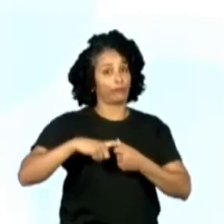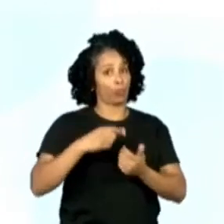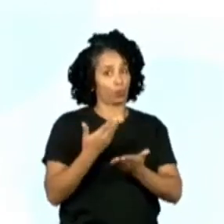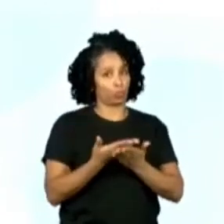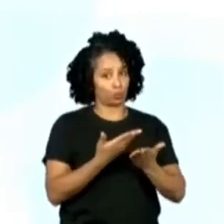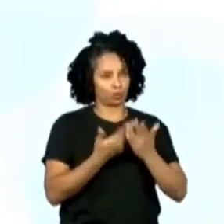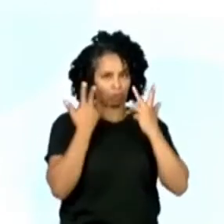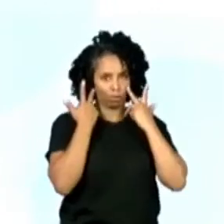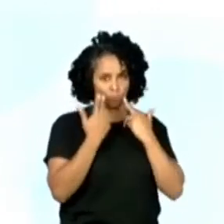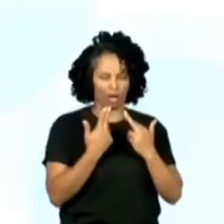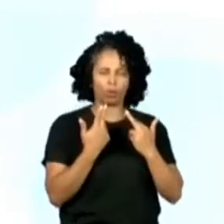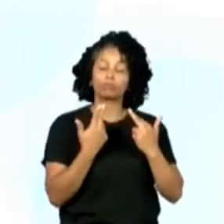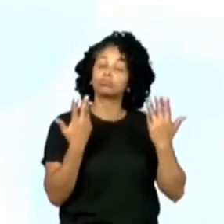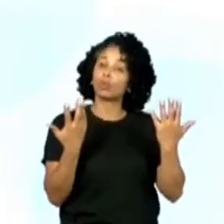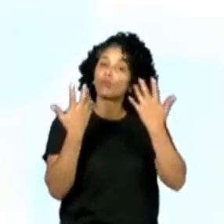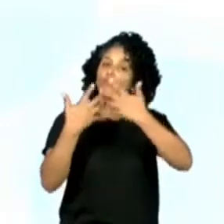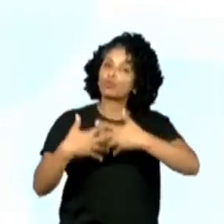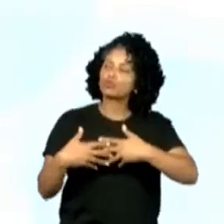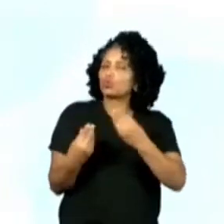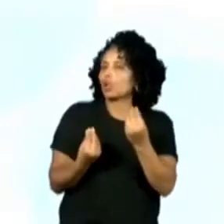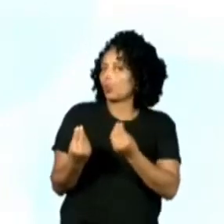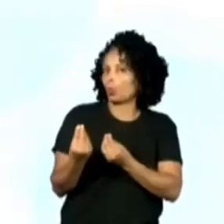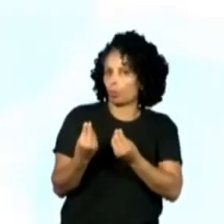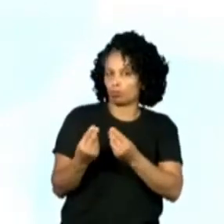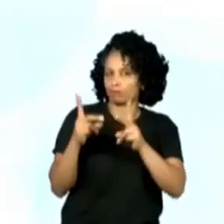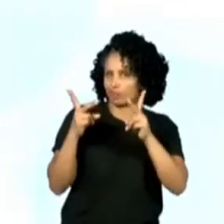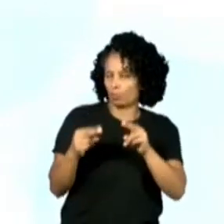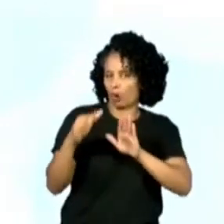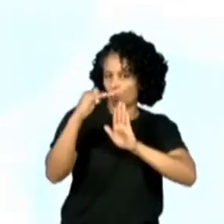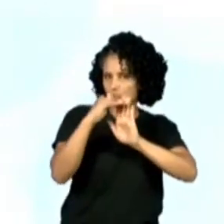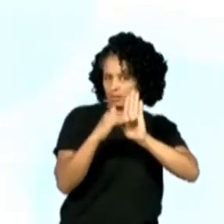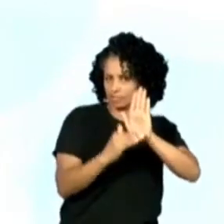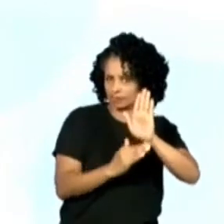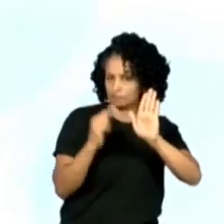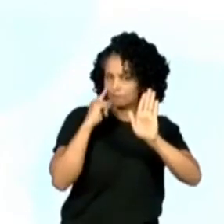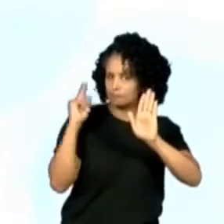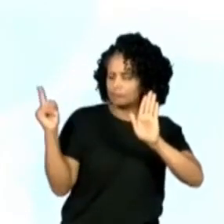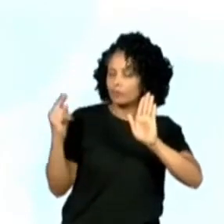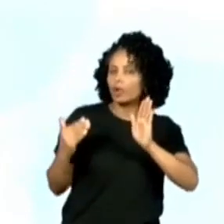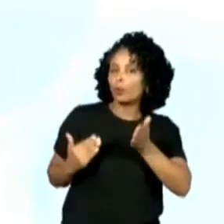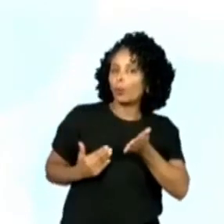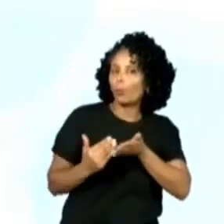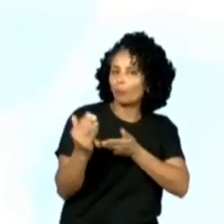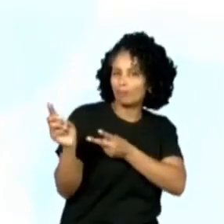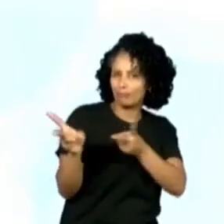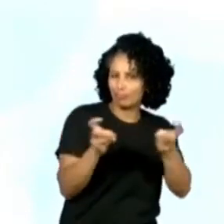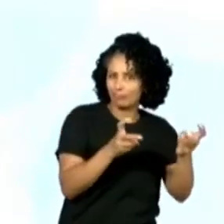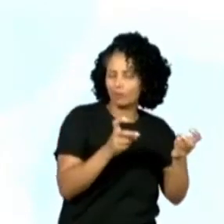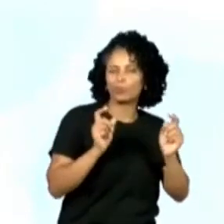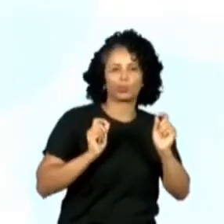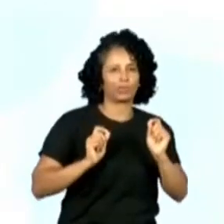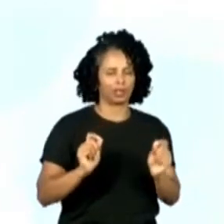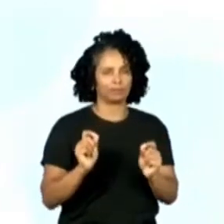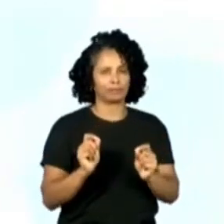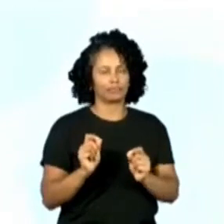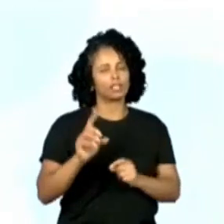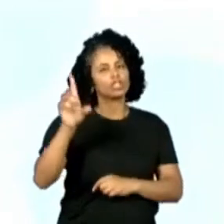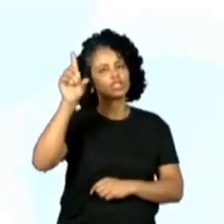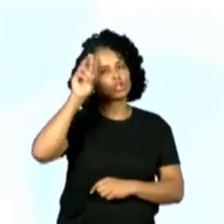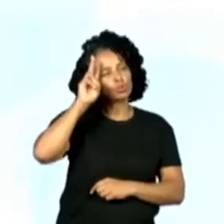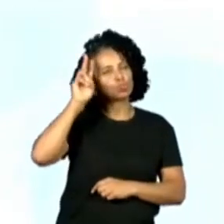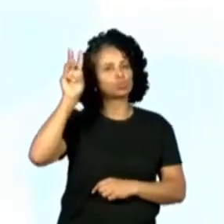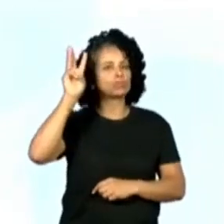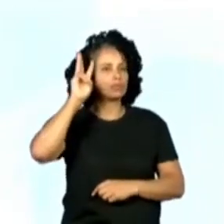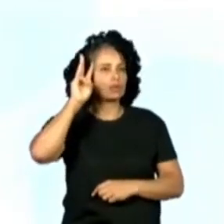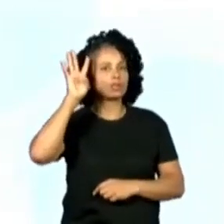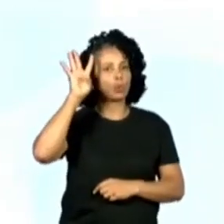E vai funcionar mais ou menos como está aqui nessa escala, tá? Então, vocês já começam a perceber que cada dia da semana vai ser dedicado a um